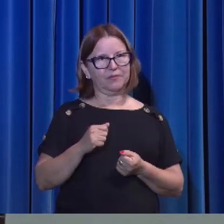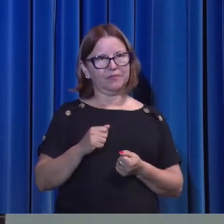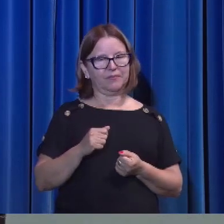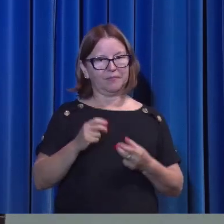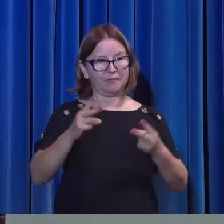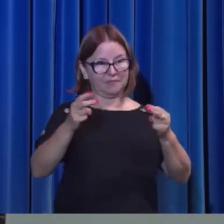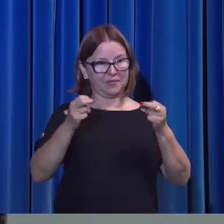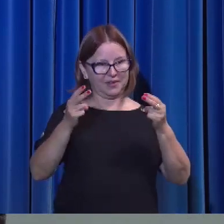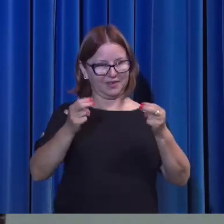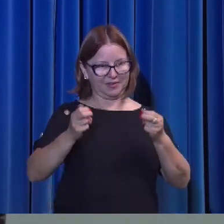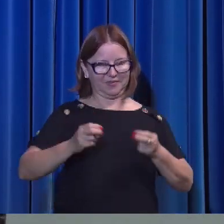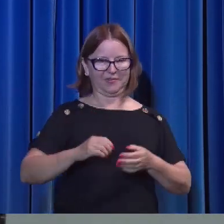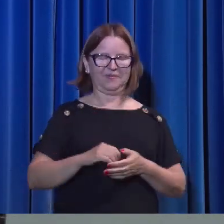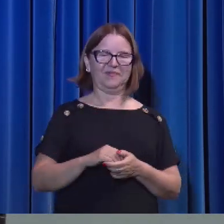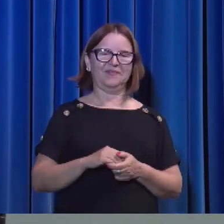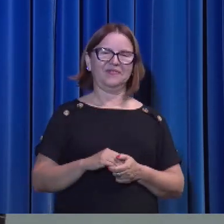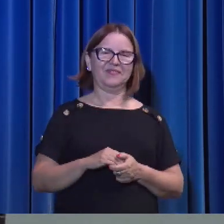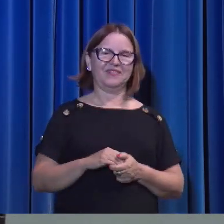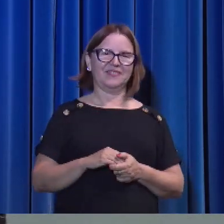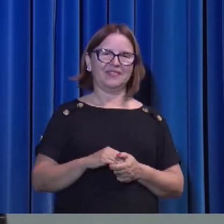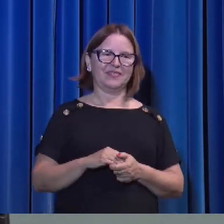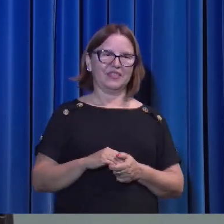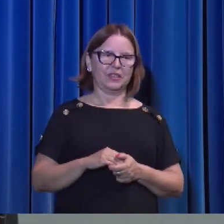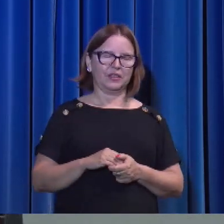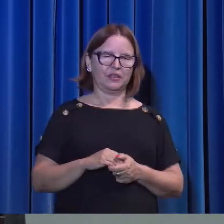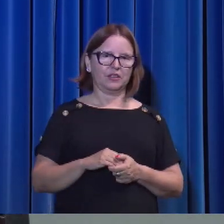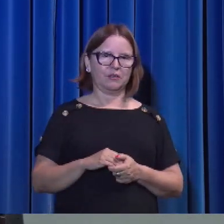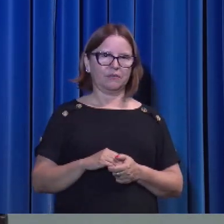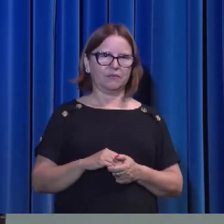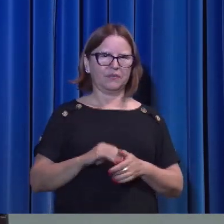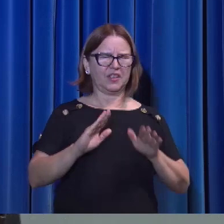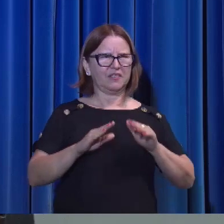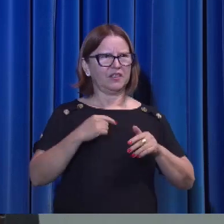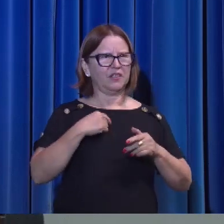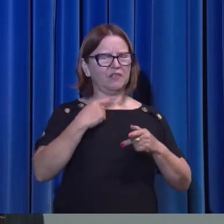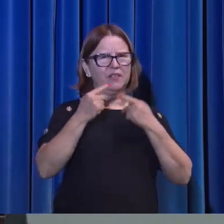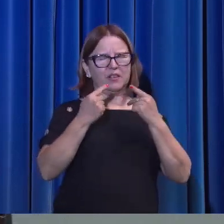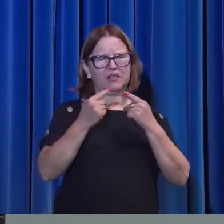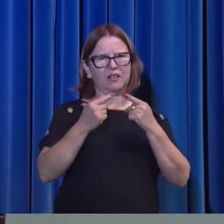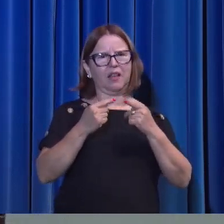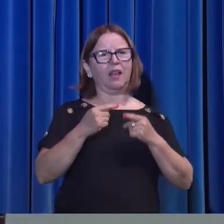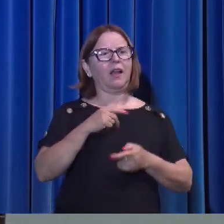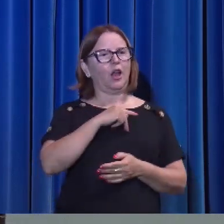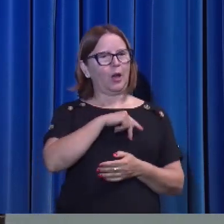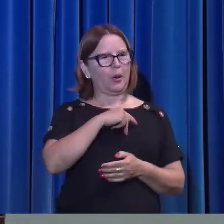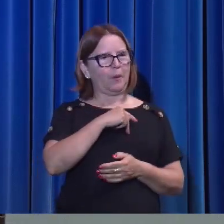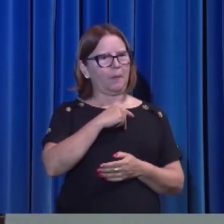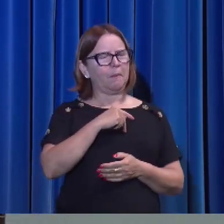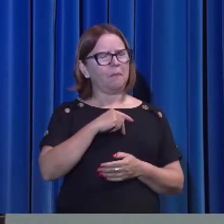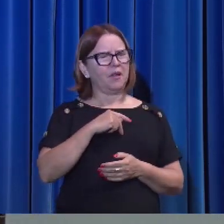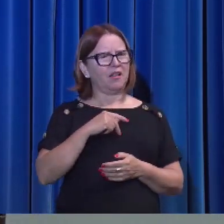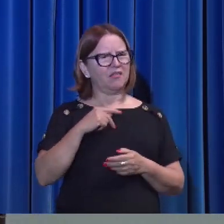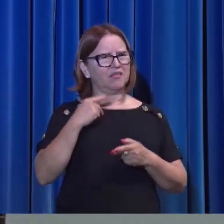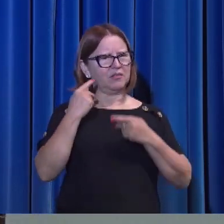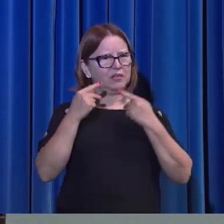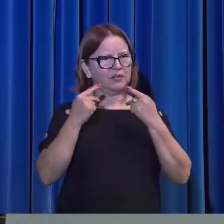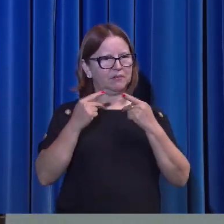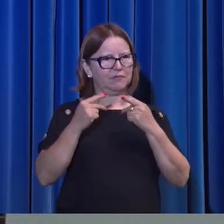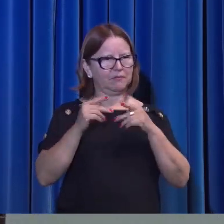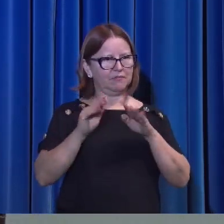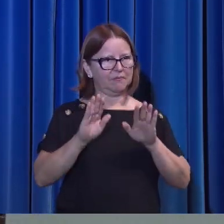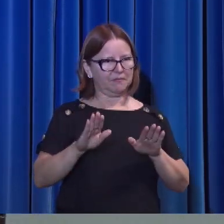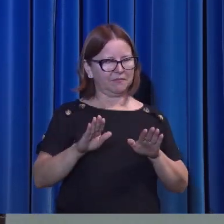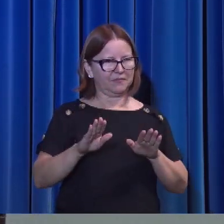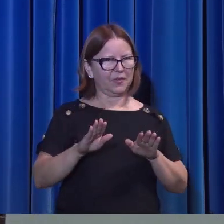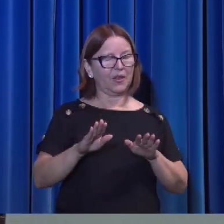E quem disse isso aqui? Eu às vezes digo assim, olha o que Paulo disse, aí depois eu digo, não, não, não, para, olha o que o Espírito Santo